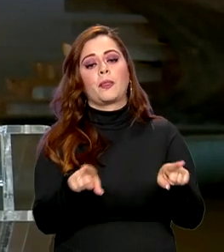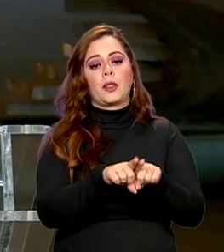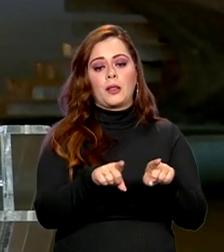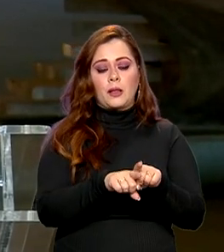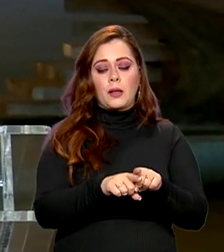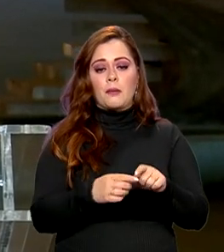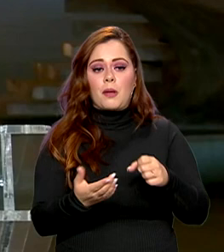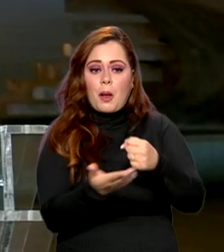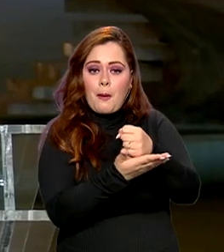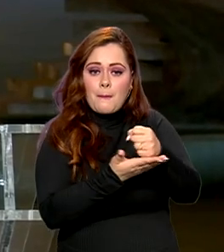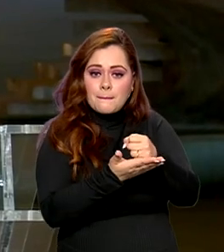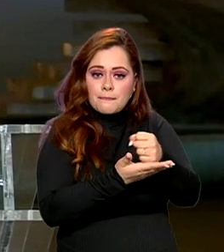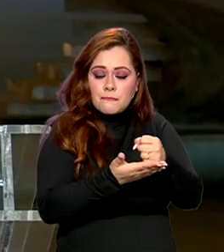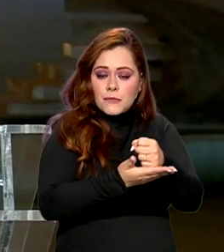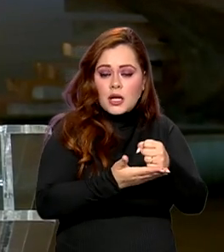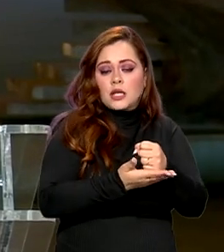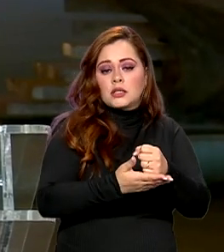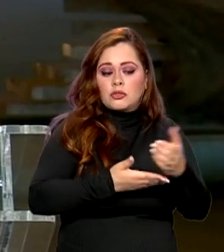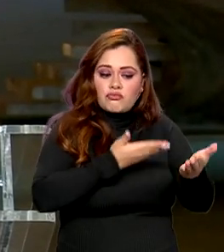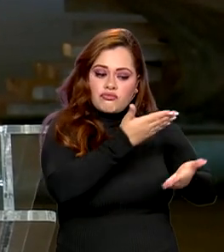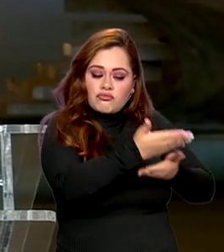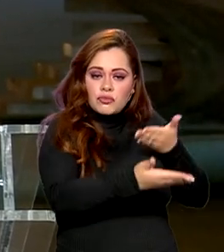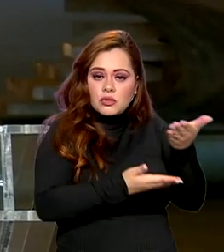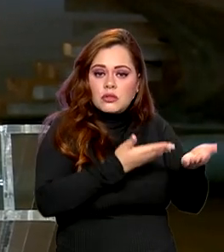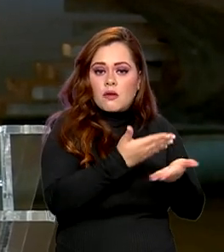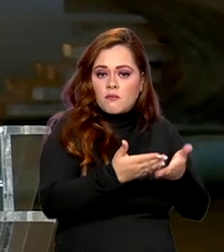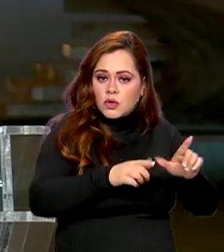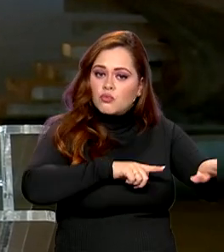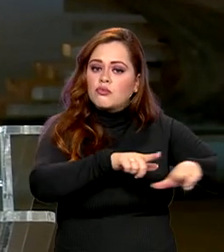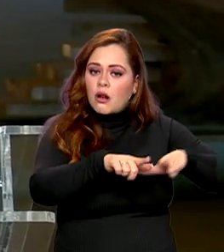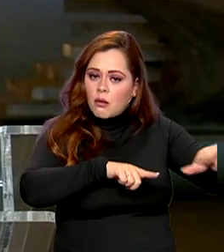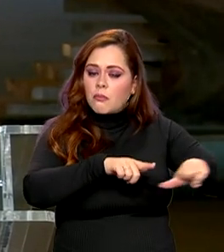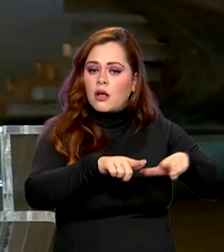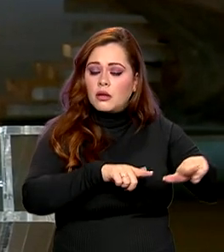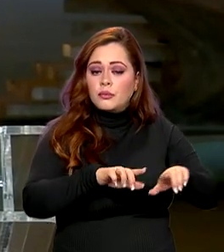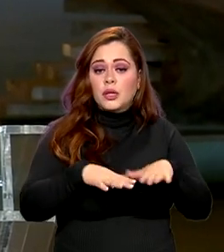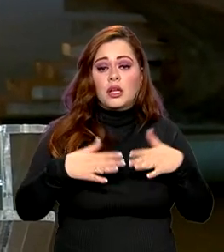infraestrutura, de serviços, de trabalho, o que é muito bom.